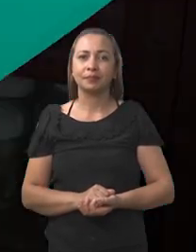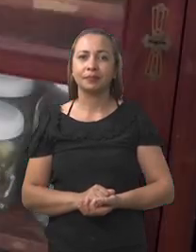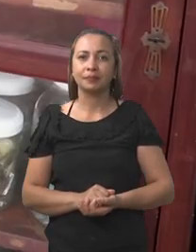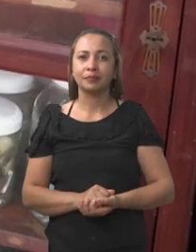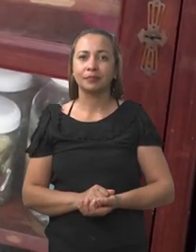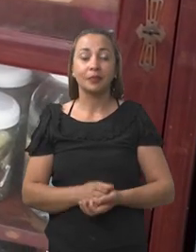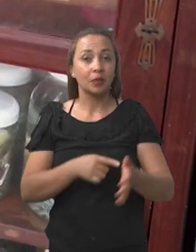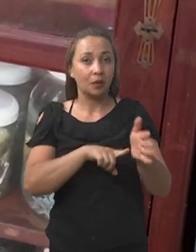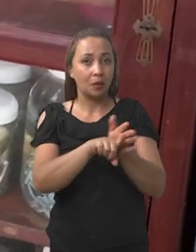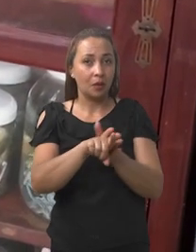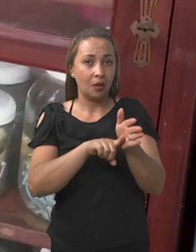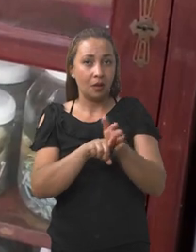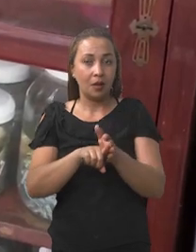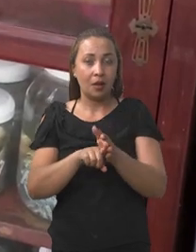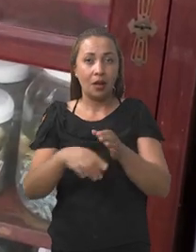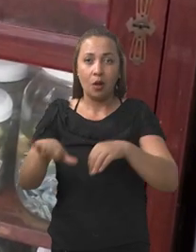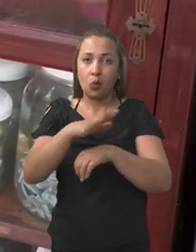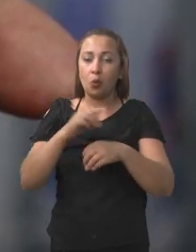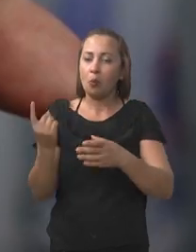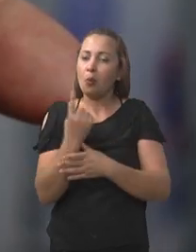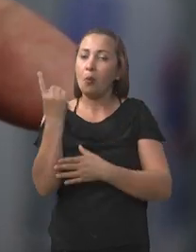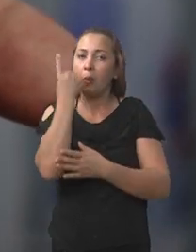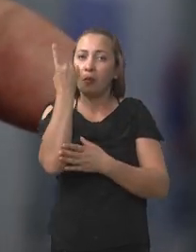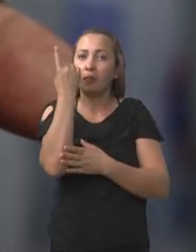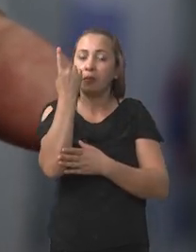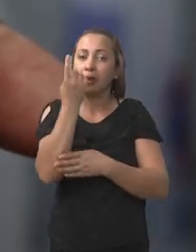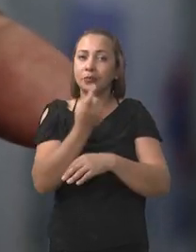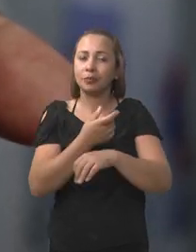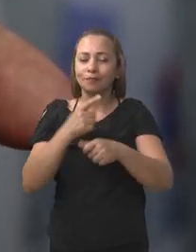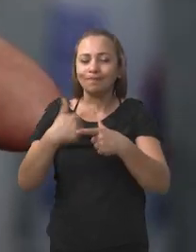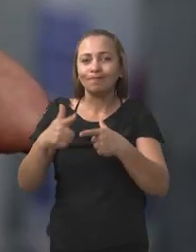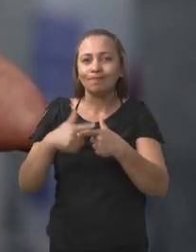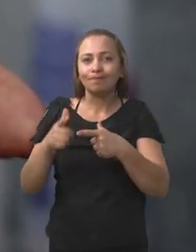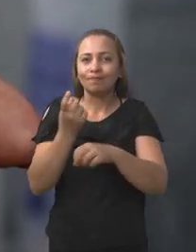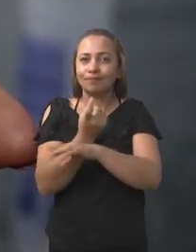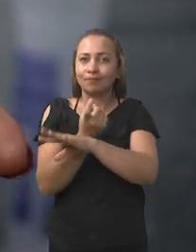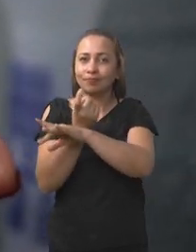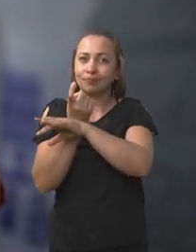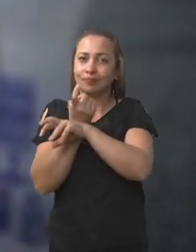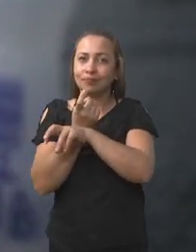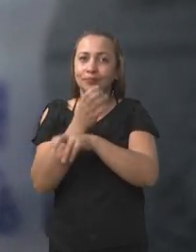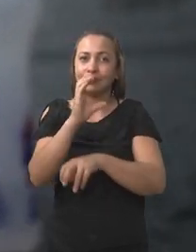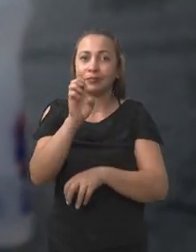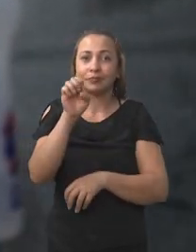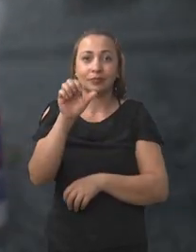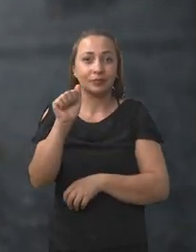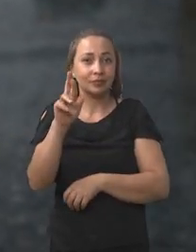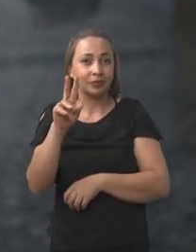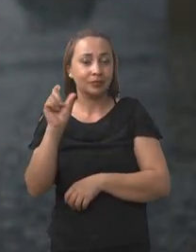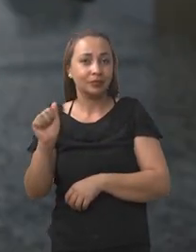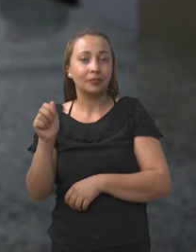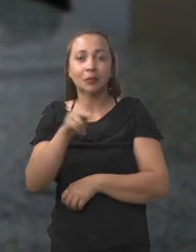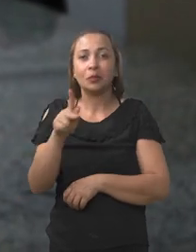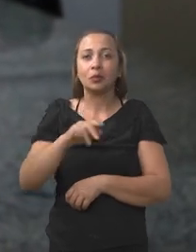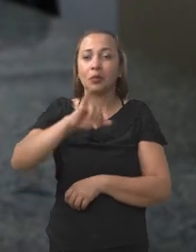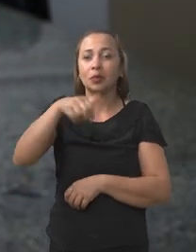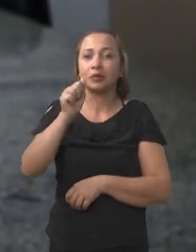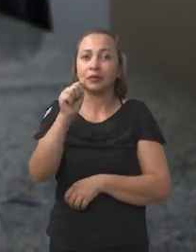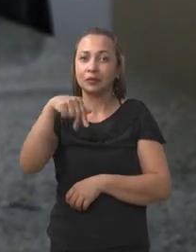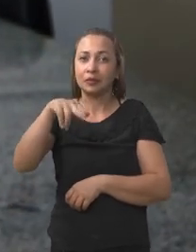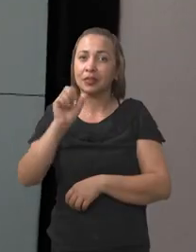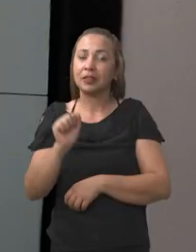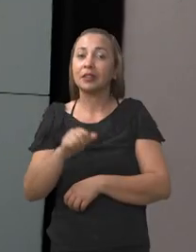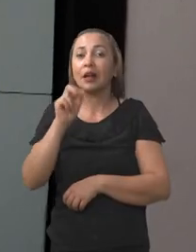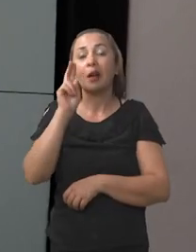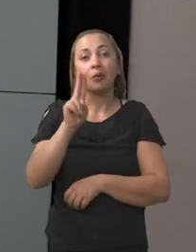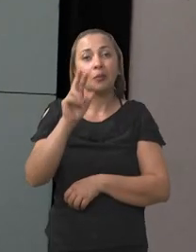Com a pesquisa sobre o aumento dos acidentes por escorpiões no Ceará, a pesquisadora e professora Jaqueline Machado, da UFRB,